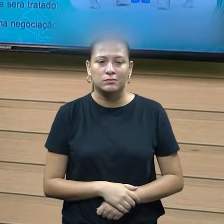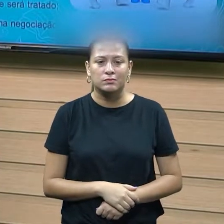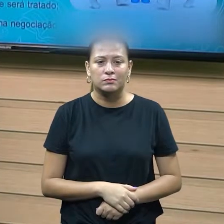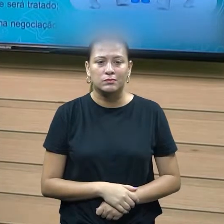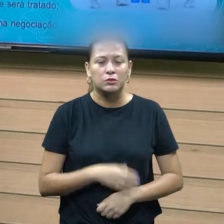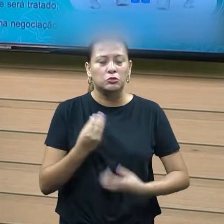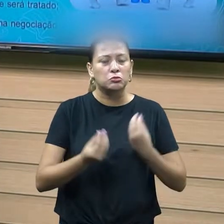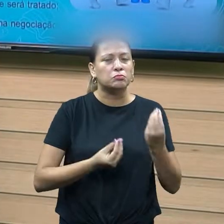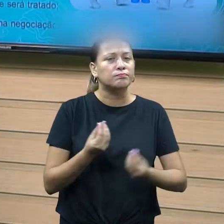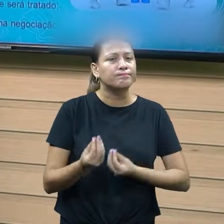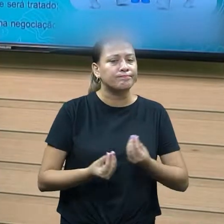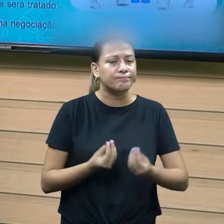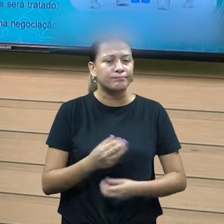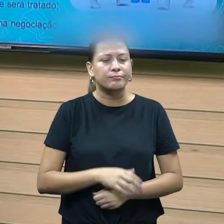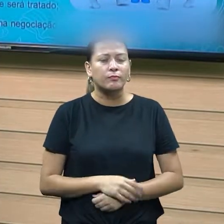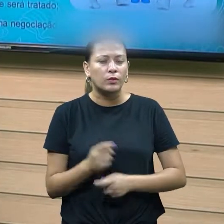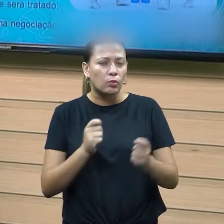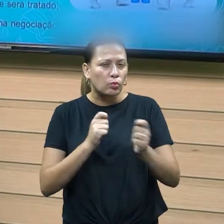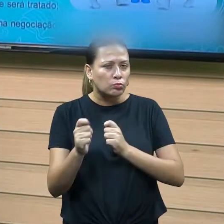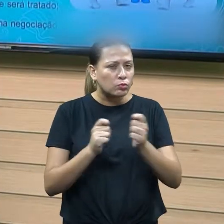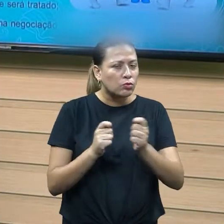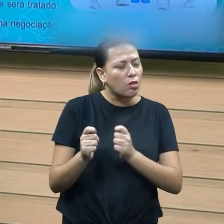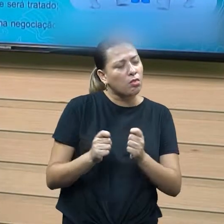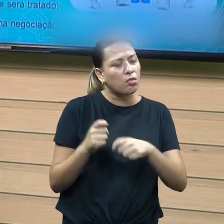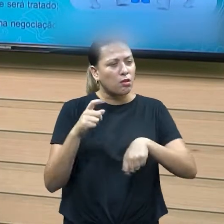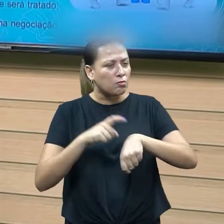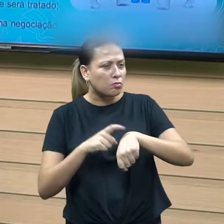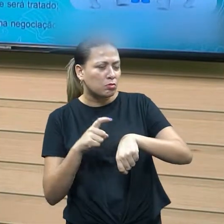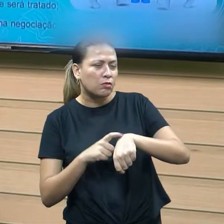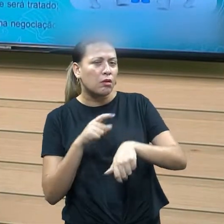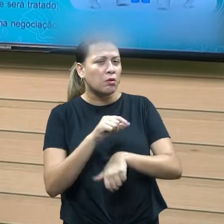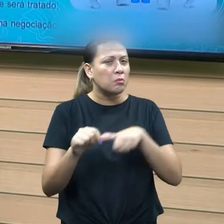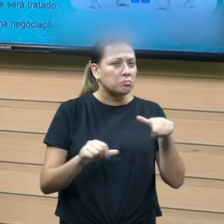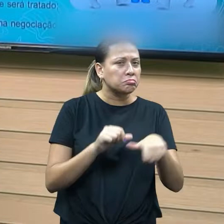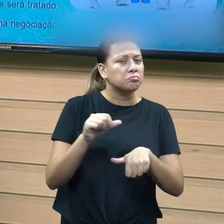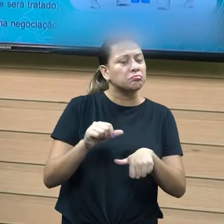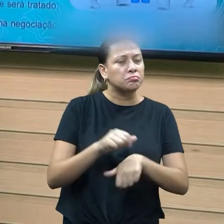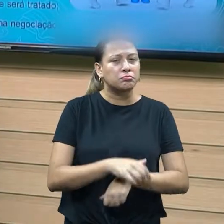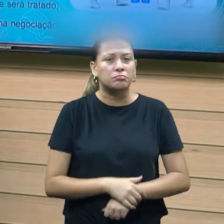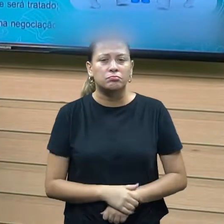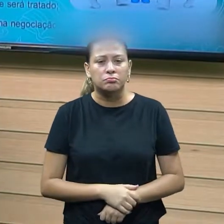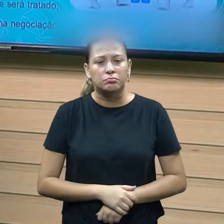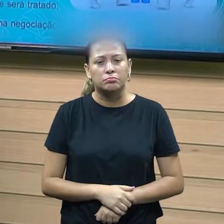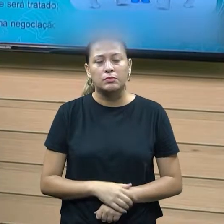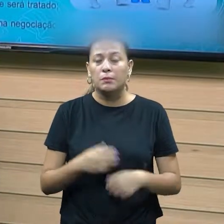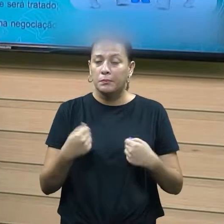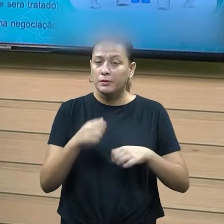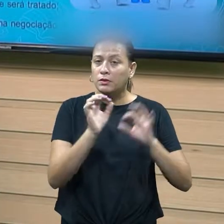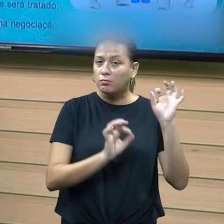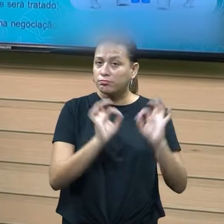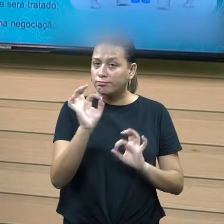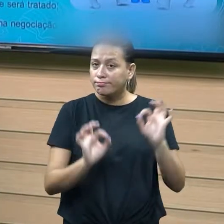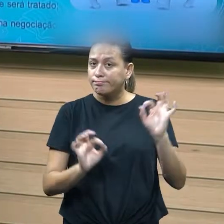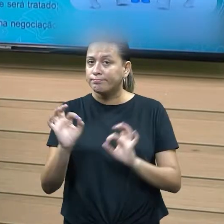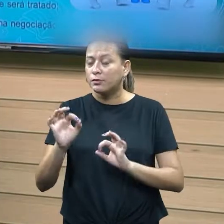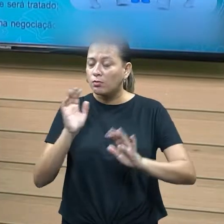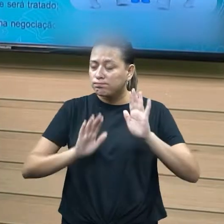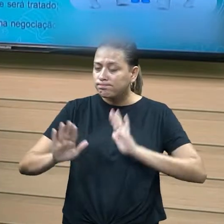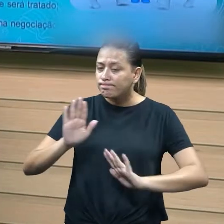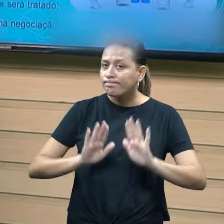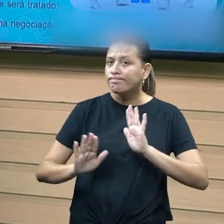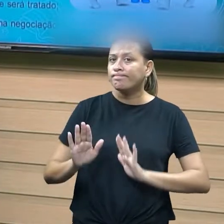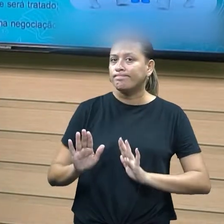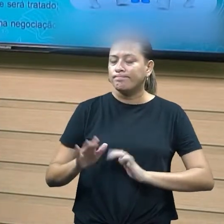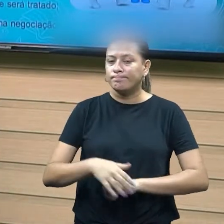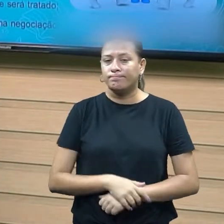questão de como eu tenho controle, né, do tempo, essa questão da flexibilidade. eu tenho que saber gerenciar e tem que ter um certo cuidado,